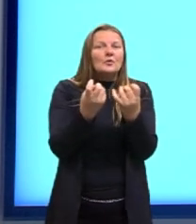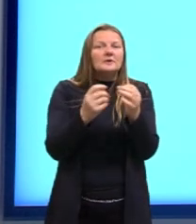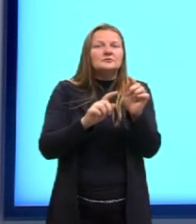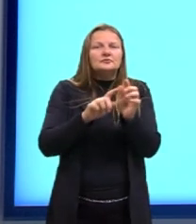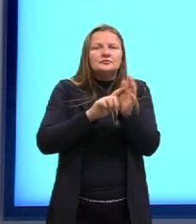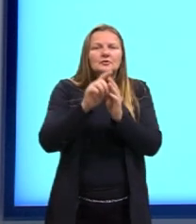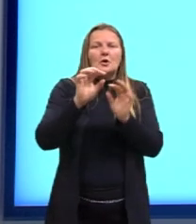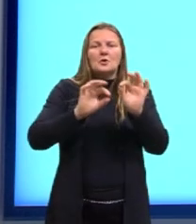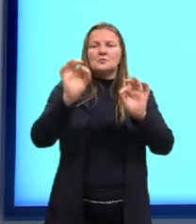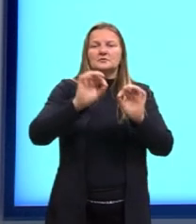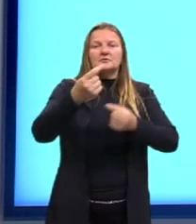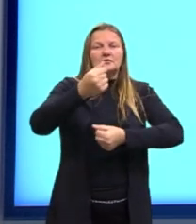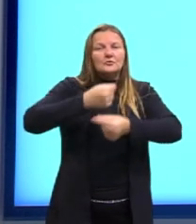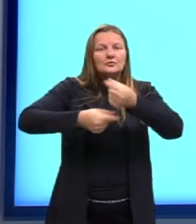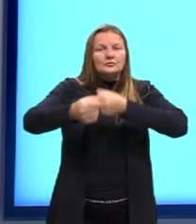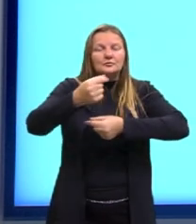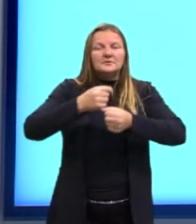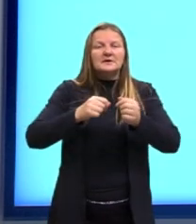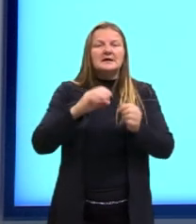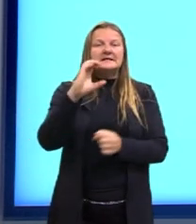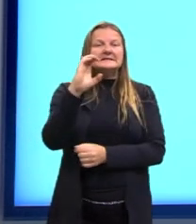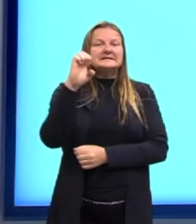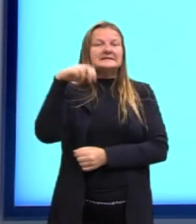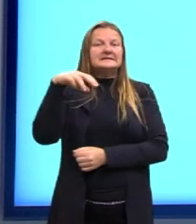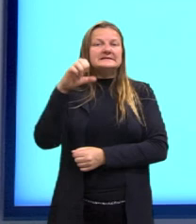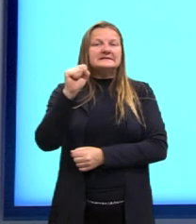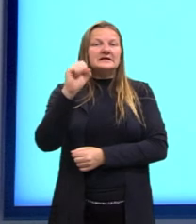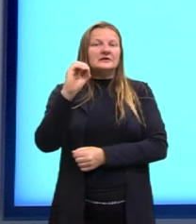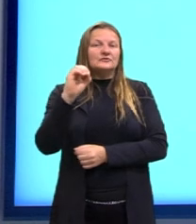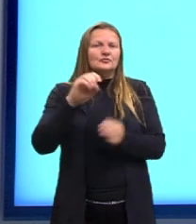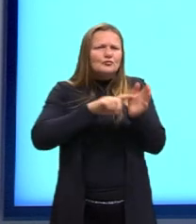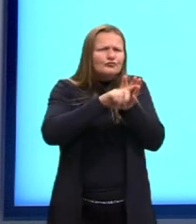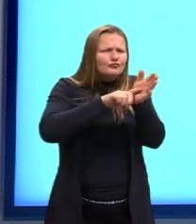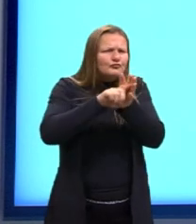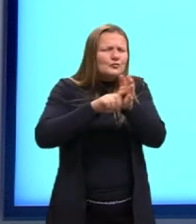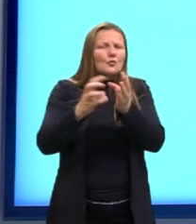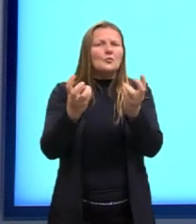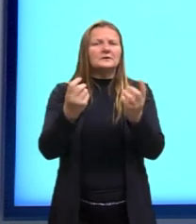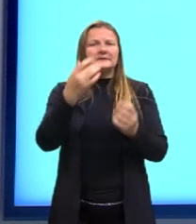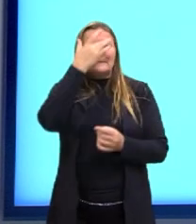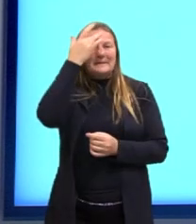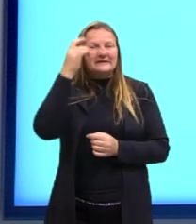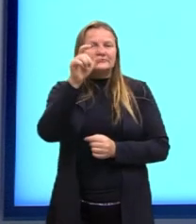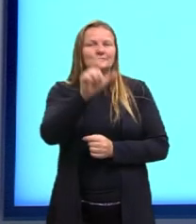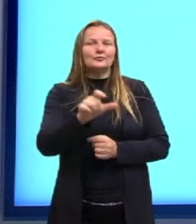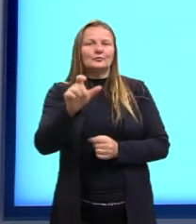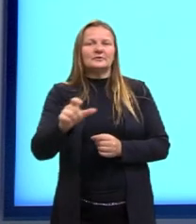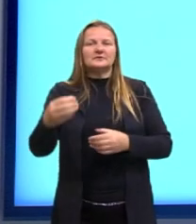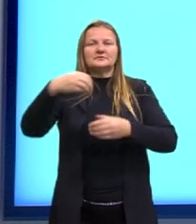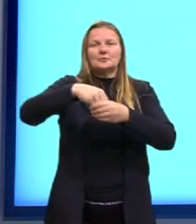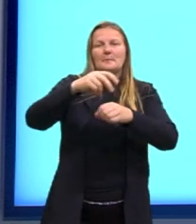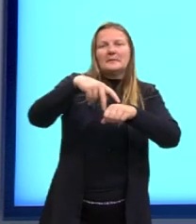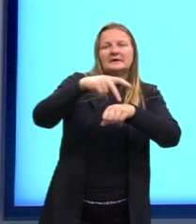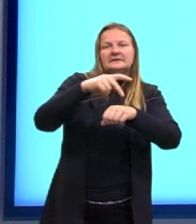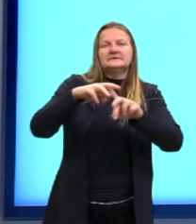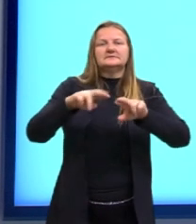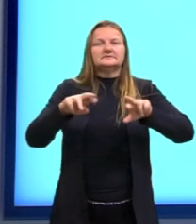economia, o censo, né? Então, entra aí em diversas áreas do conhecimento.